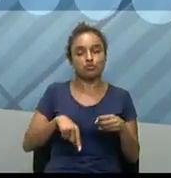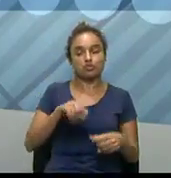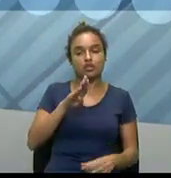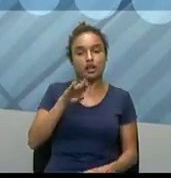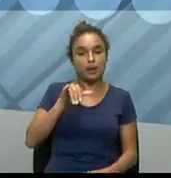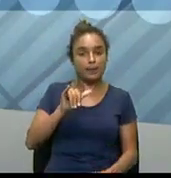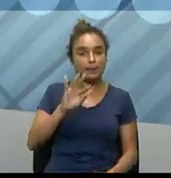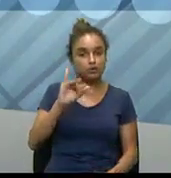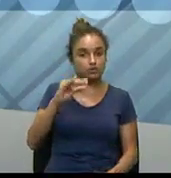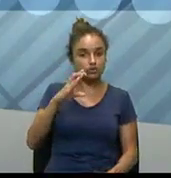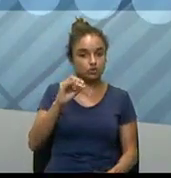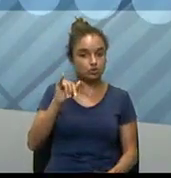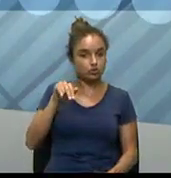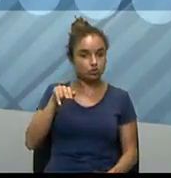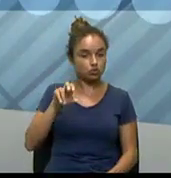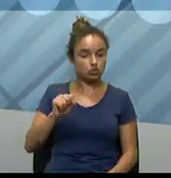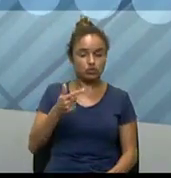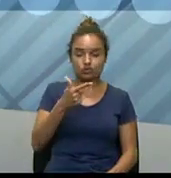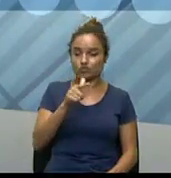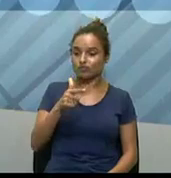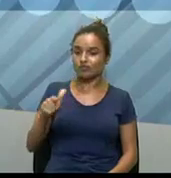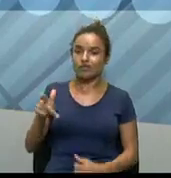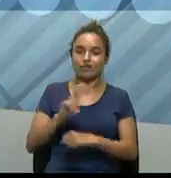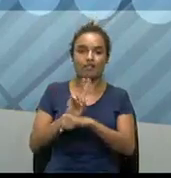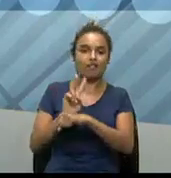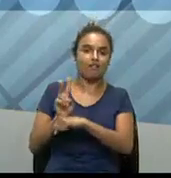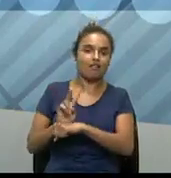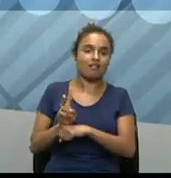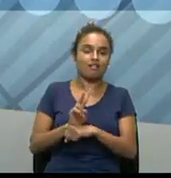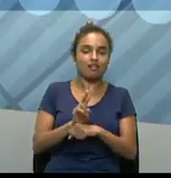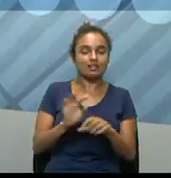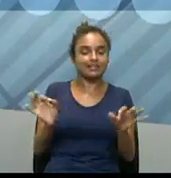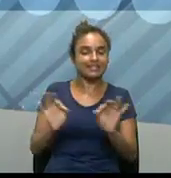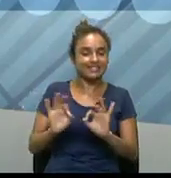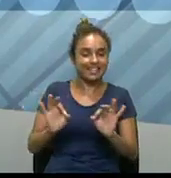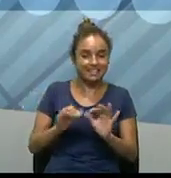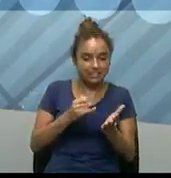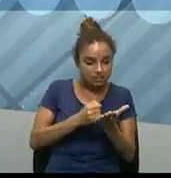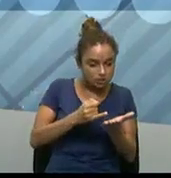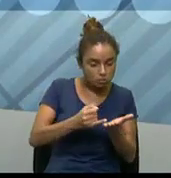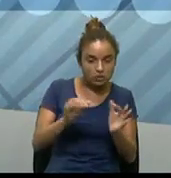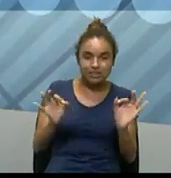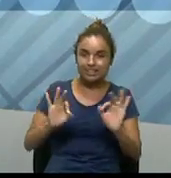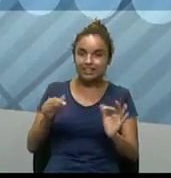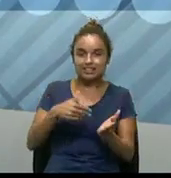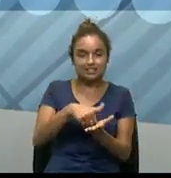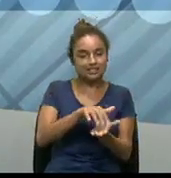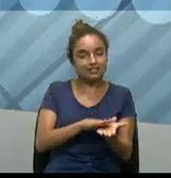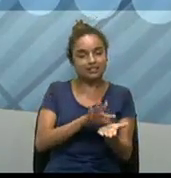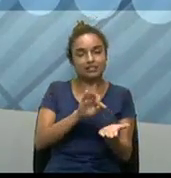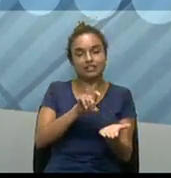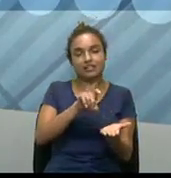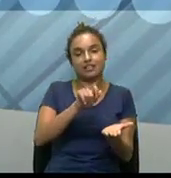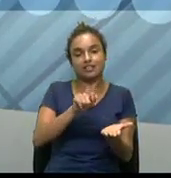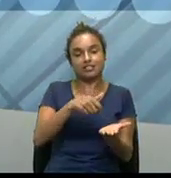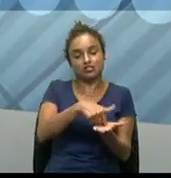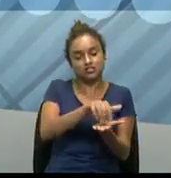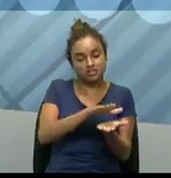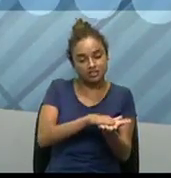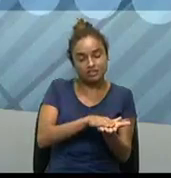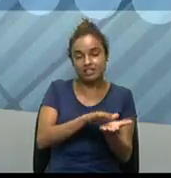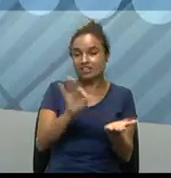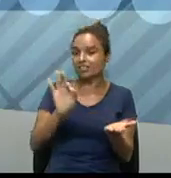né? Lembre-se do processo tecnológico, né? Então, existe a... Você